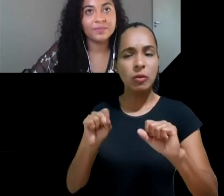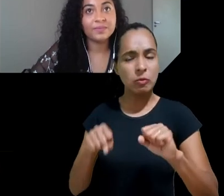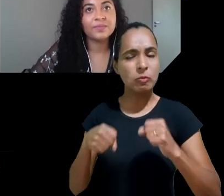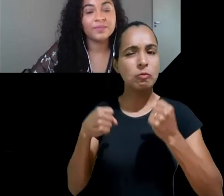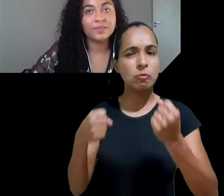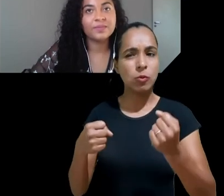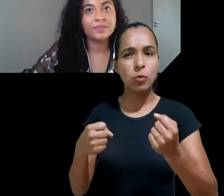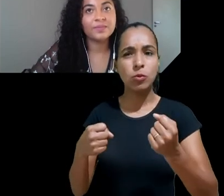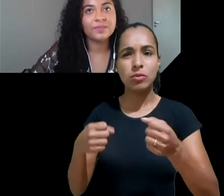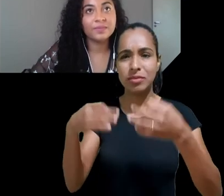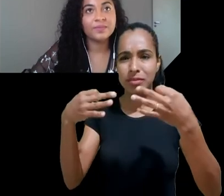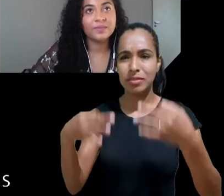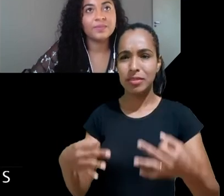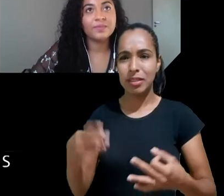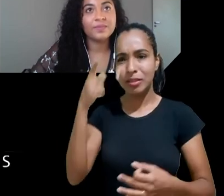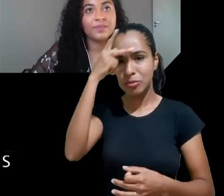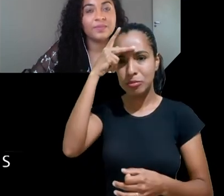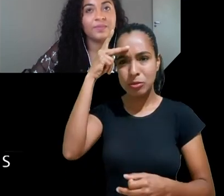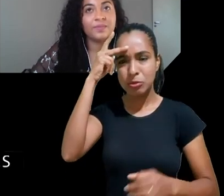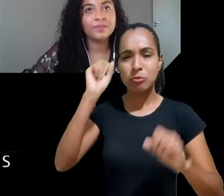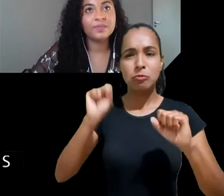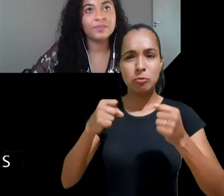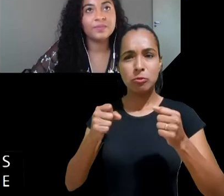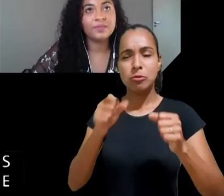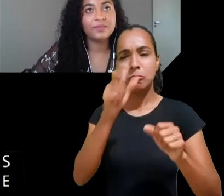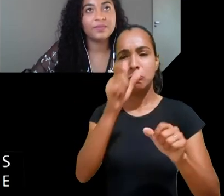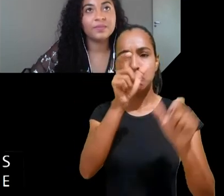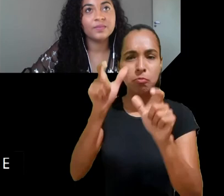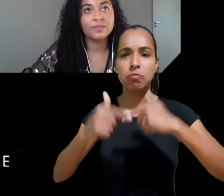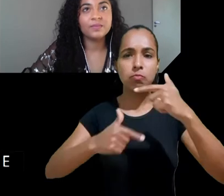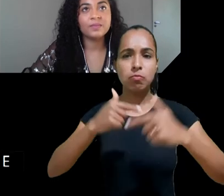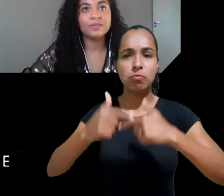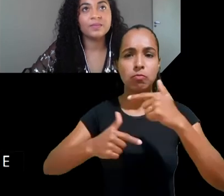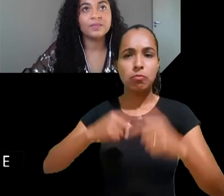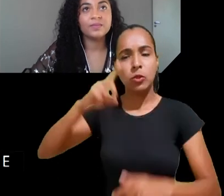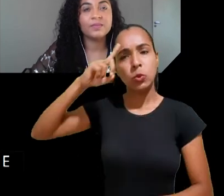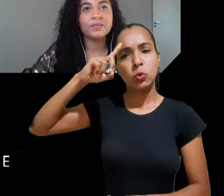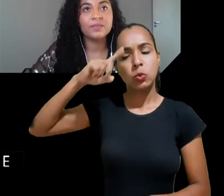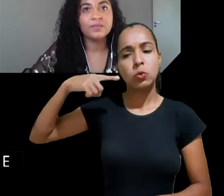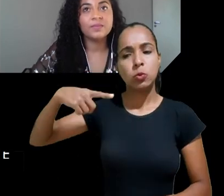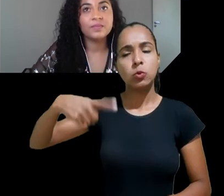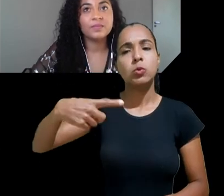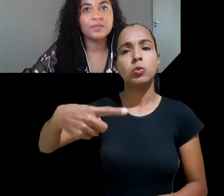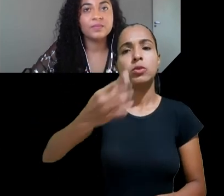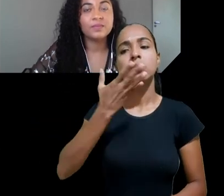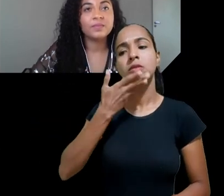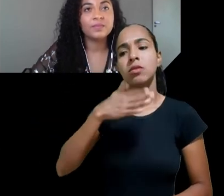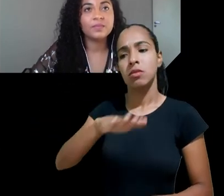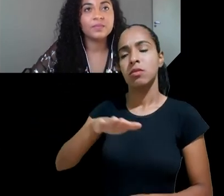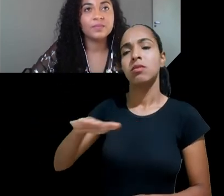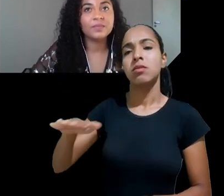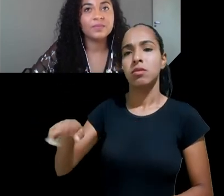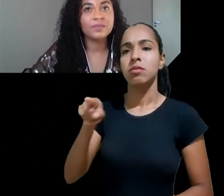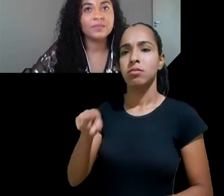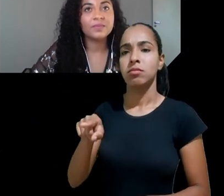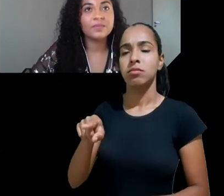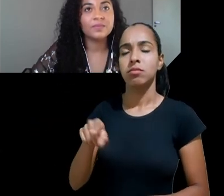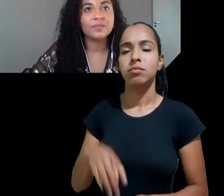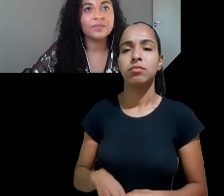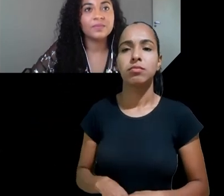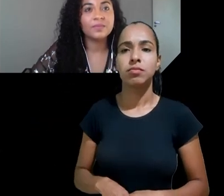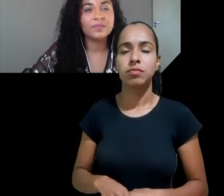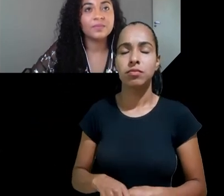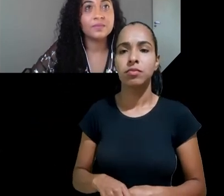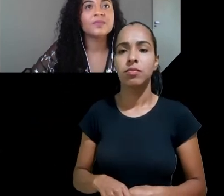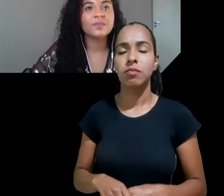contribuem para valer cotidianamente pela causa das infâncias eu agradeço também a equipe das empresas 8mm